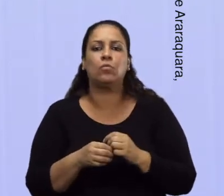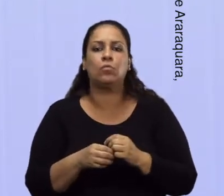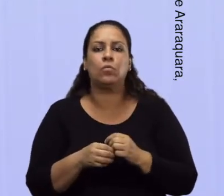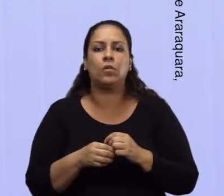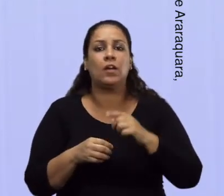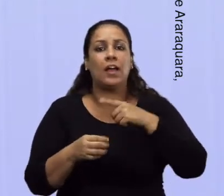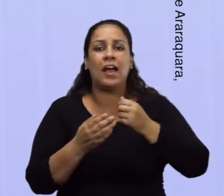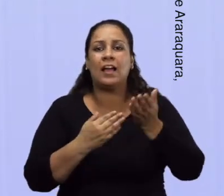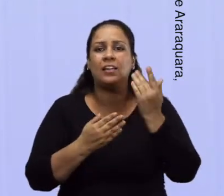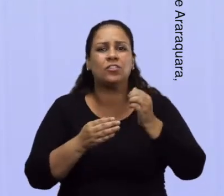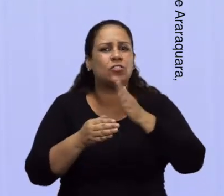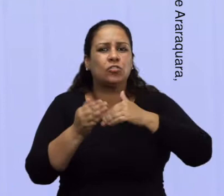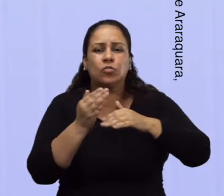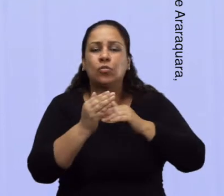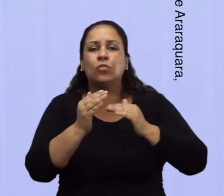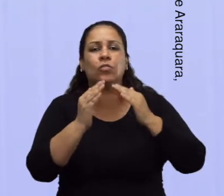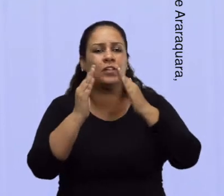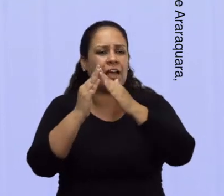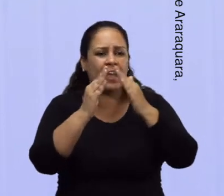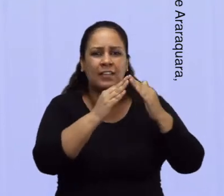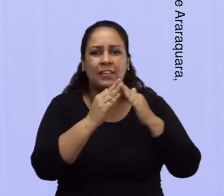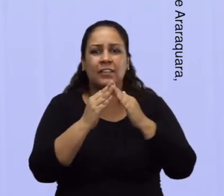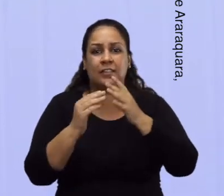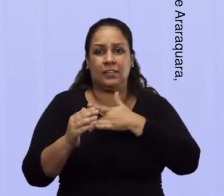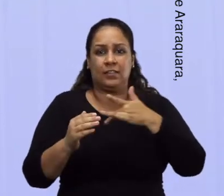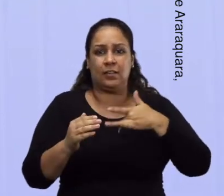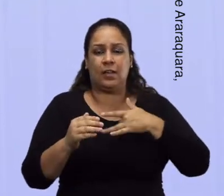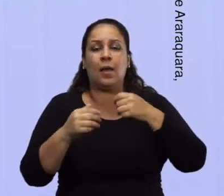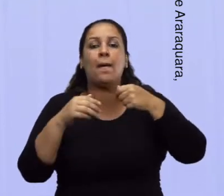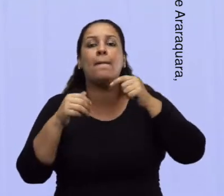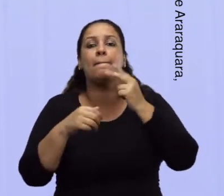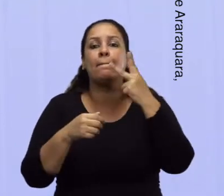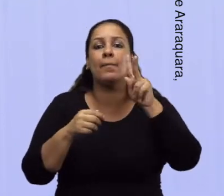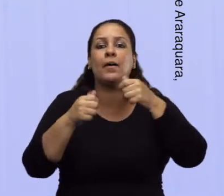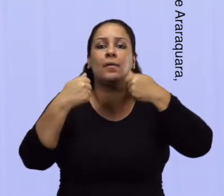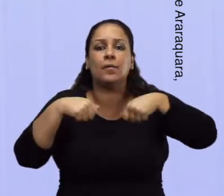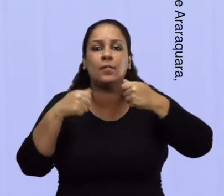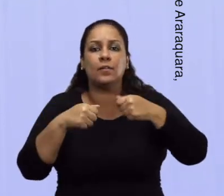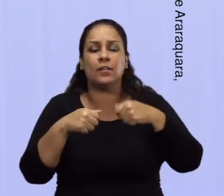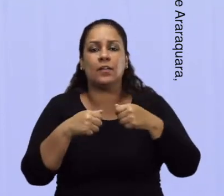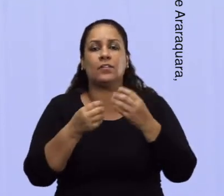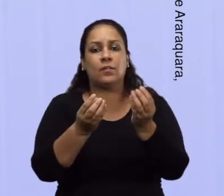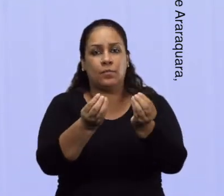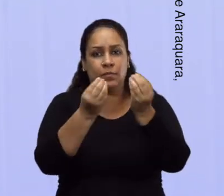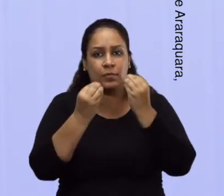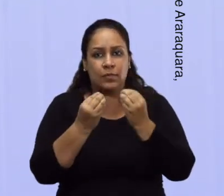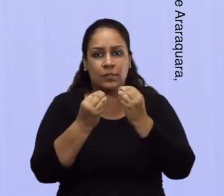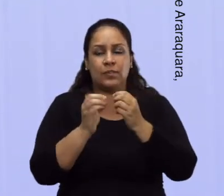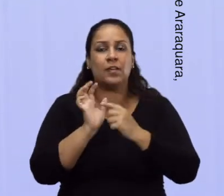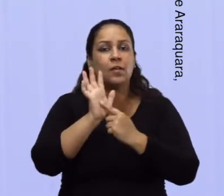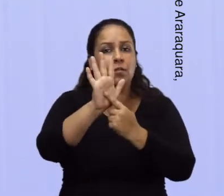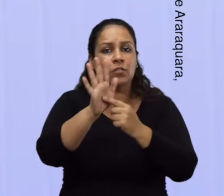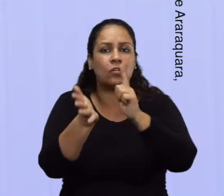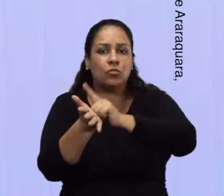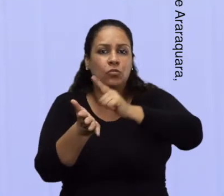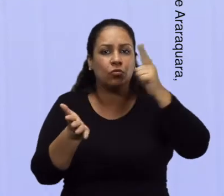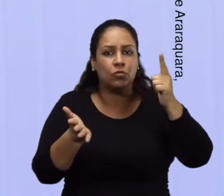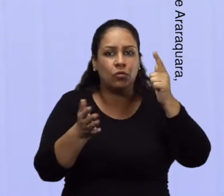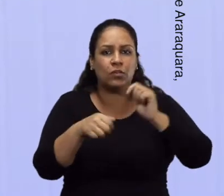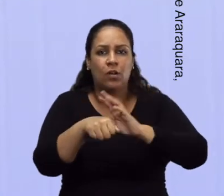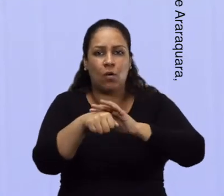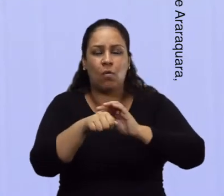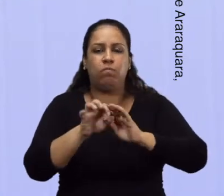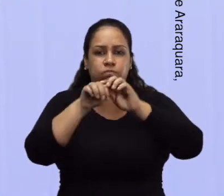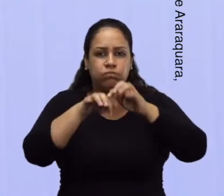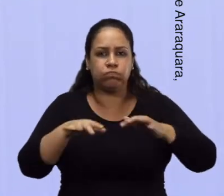diferencial, além de toda a estrutura montada, para que pudéssemos receber uma posição de destaque no